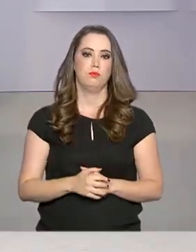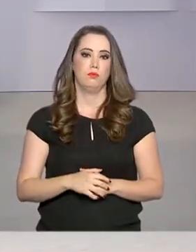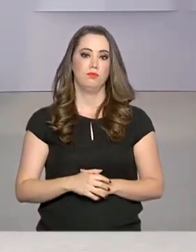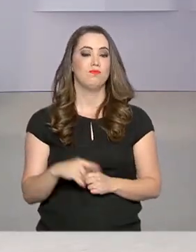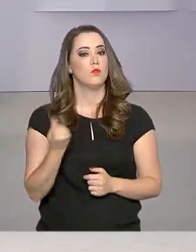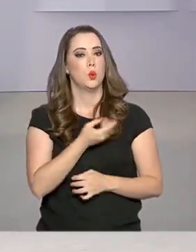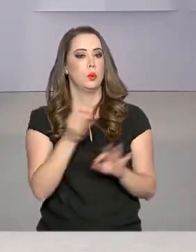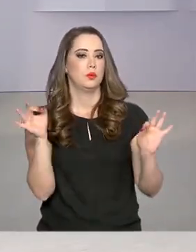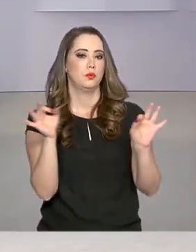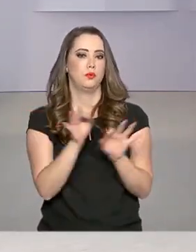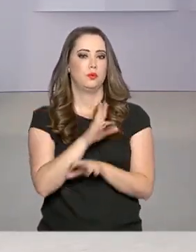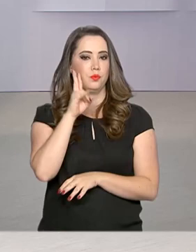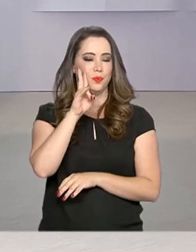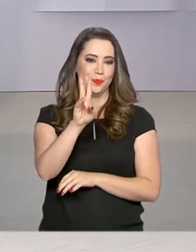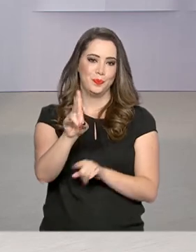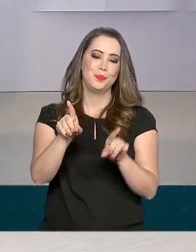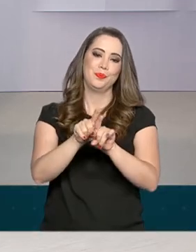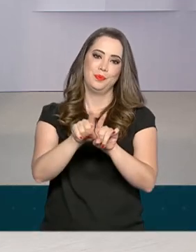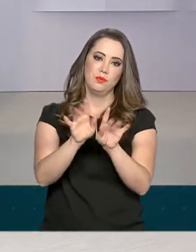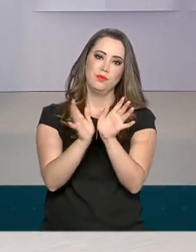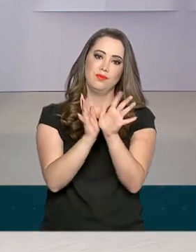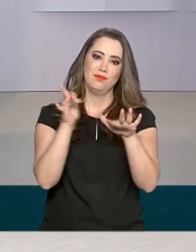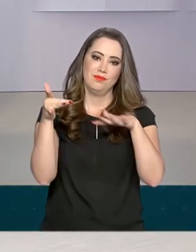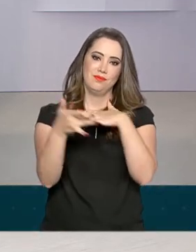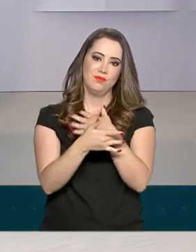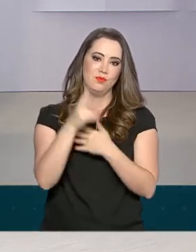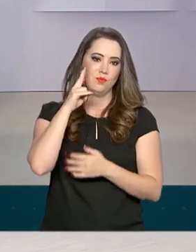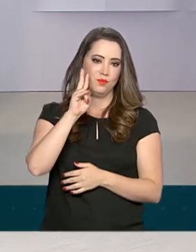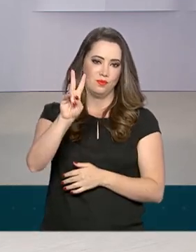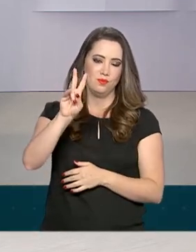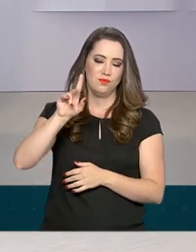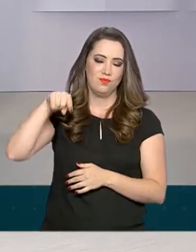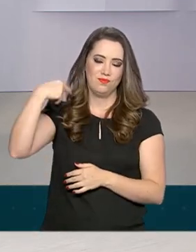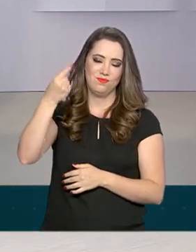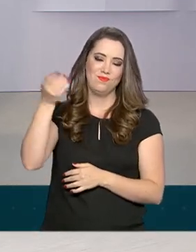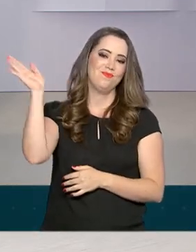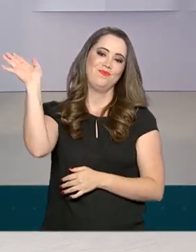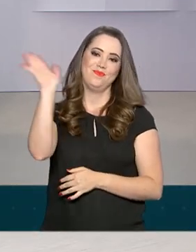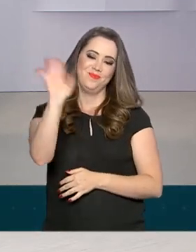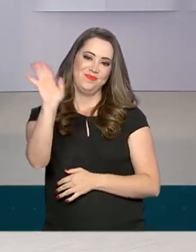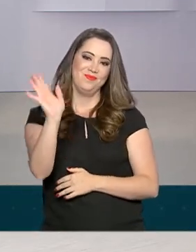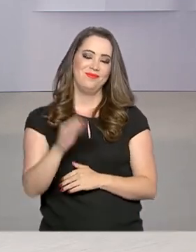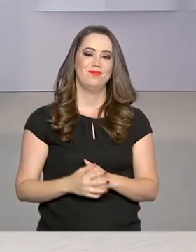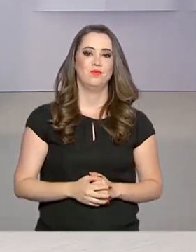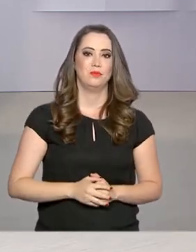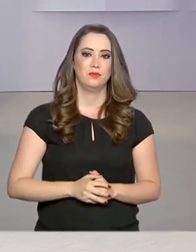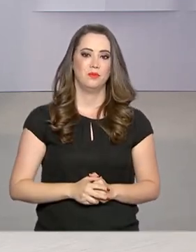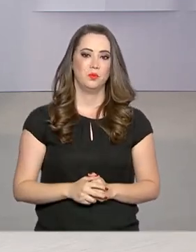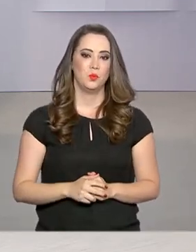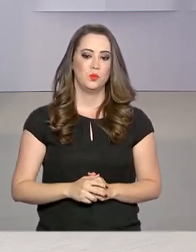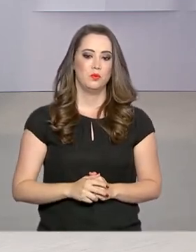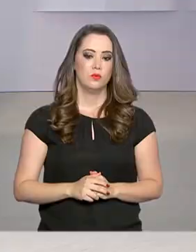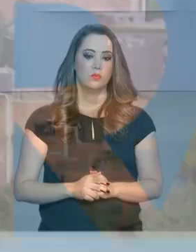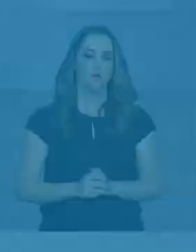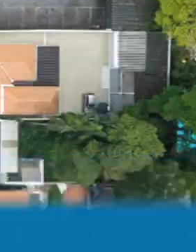É isso. A gente fica por aqui. Você pode nos acompanhar também pelas redes sociais. Nos vemos, então, na próxima edição. Até lá.